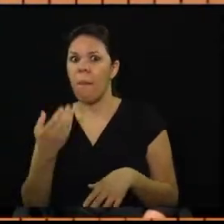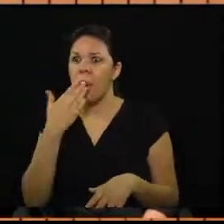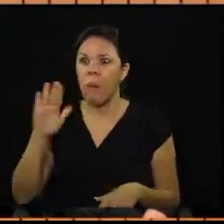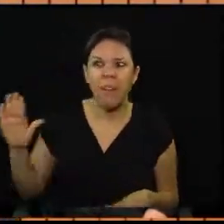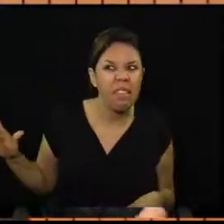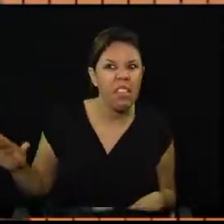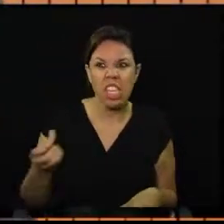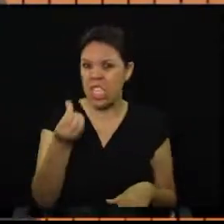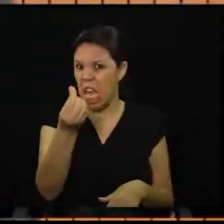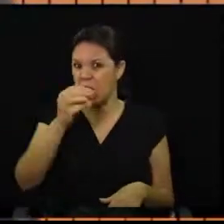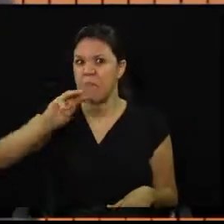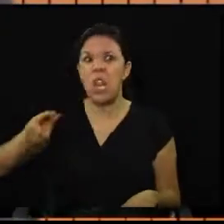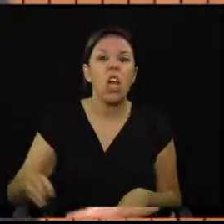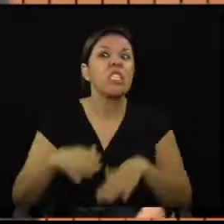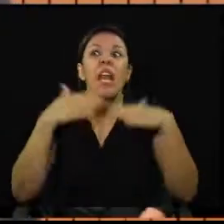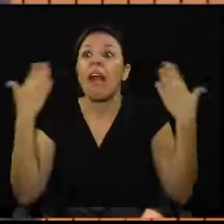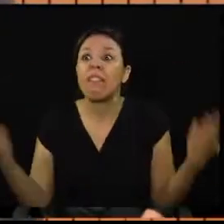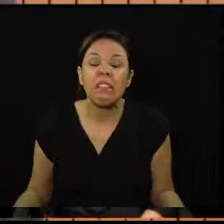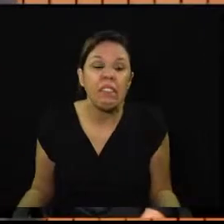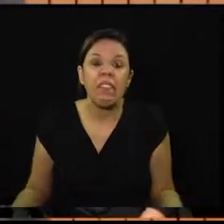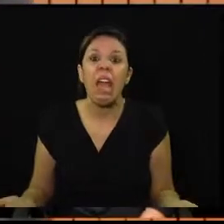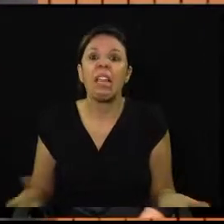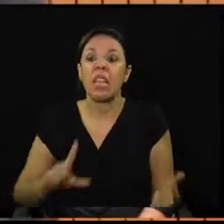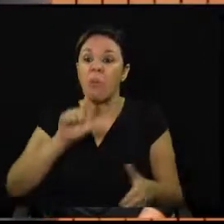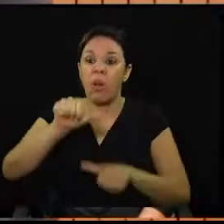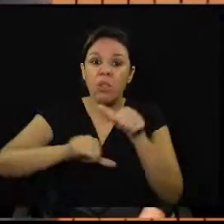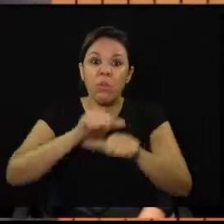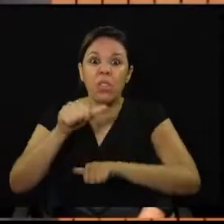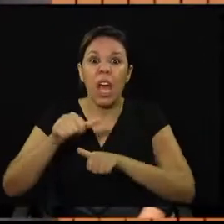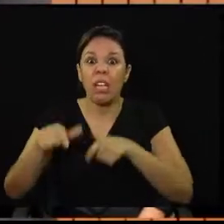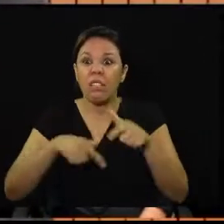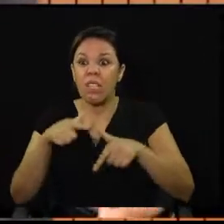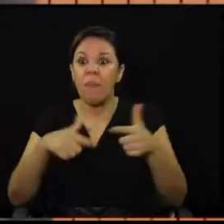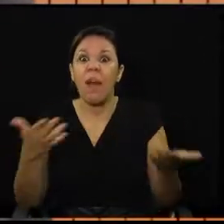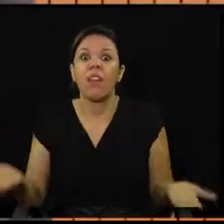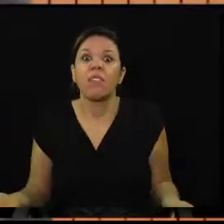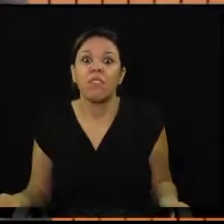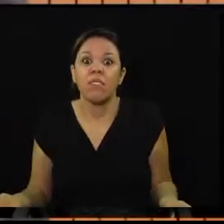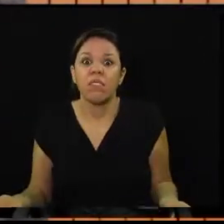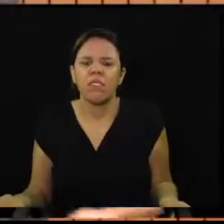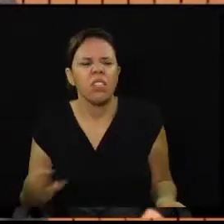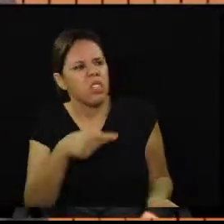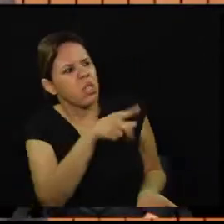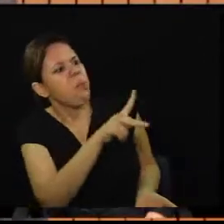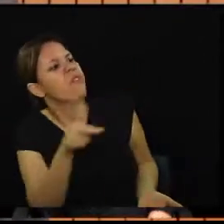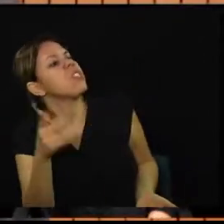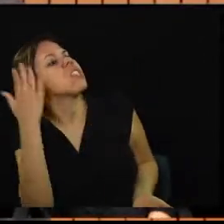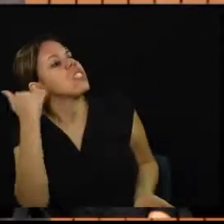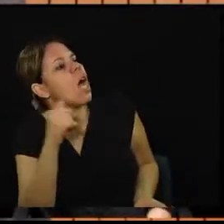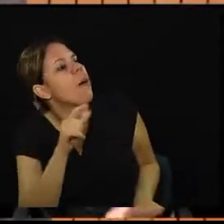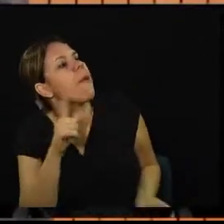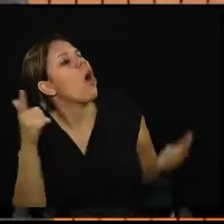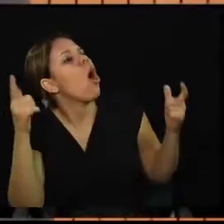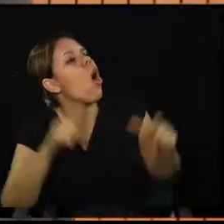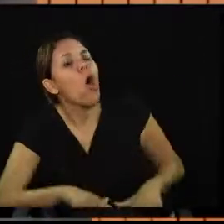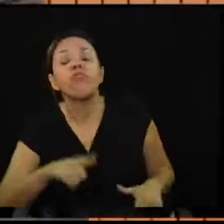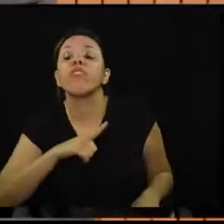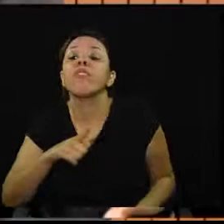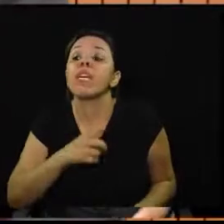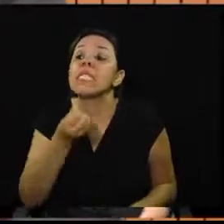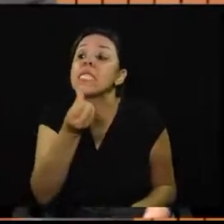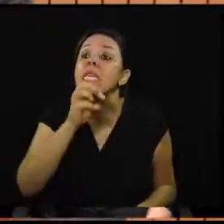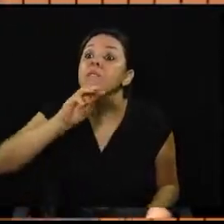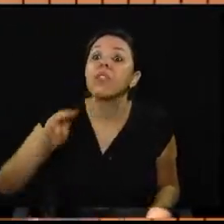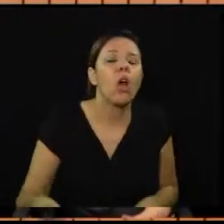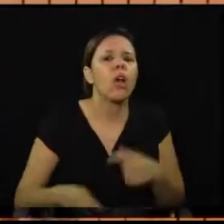trabalhista. Cadê os 6 milhões de empregos do Meireles? Professor Alberto, se o senhor souber onde estão esses 6 milhões de empregos, o senhor me